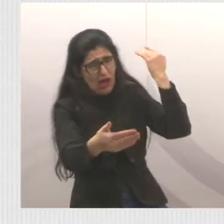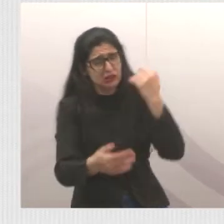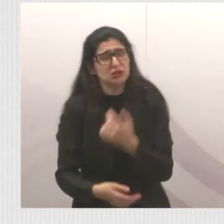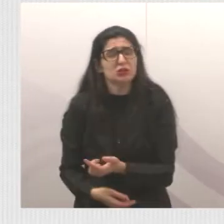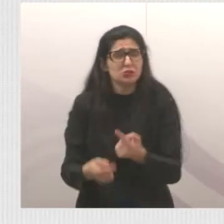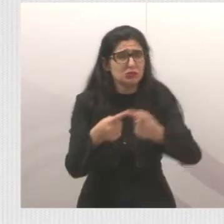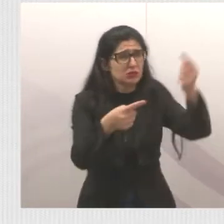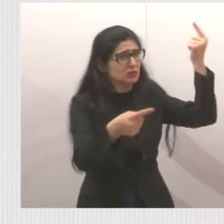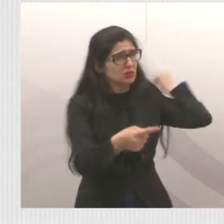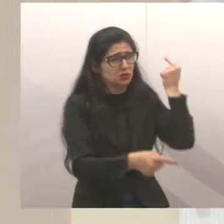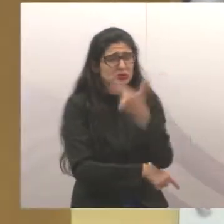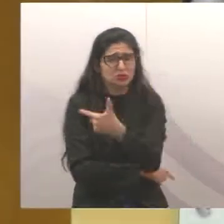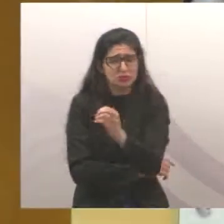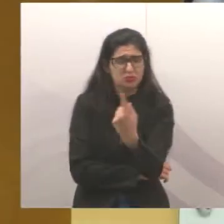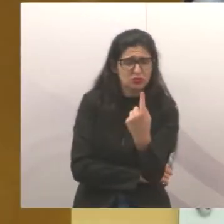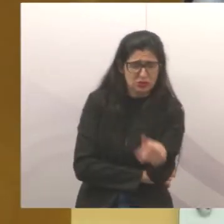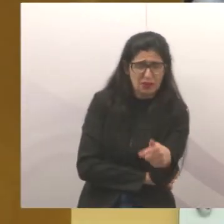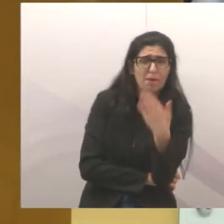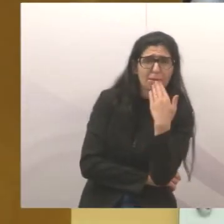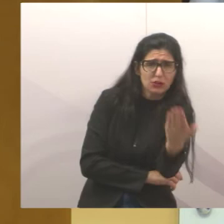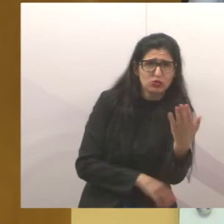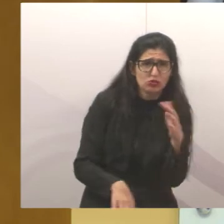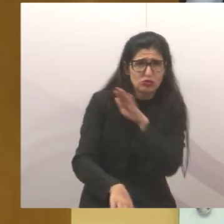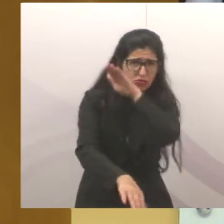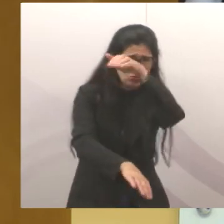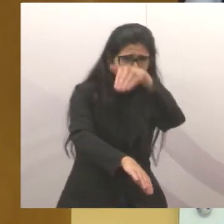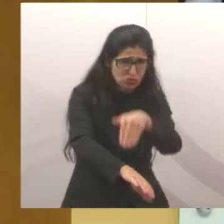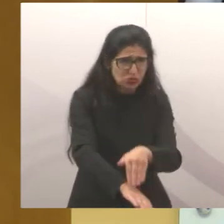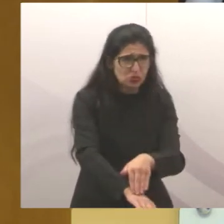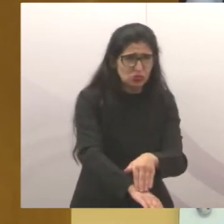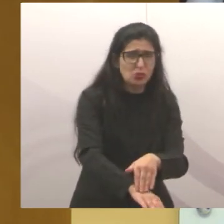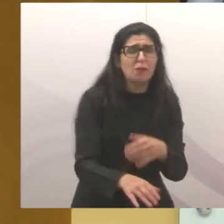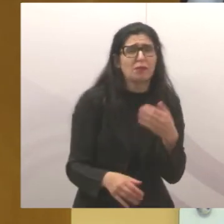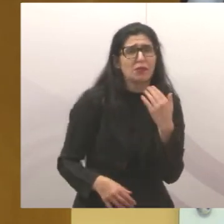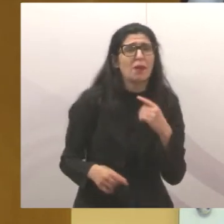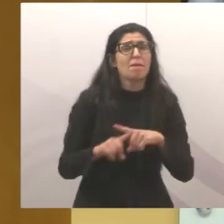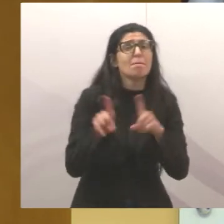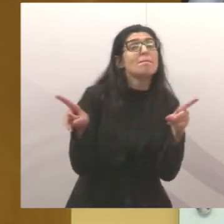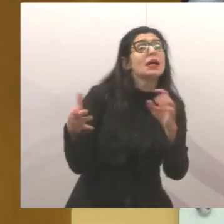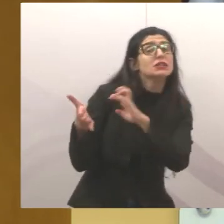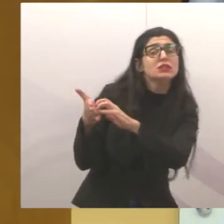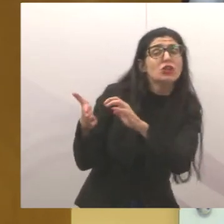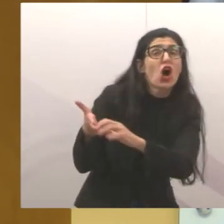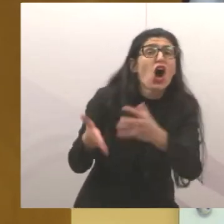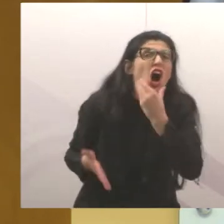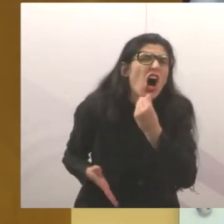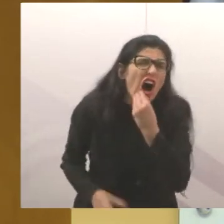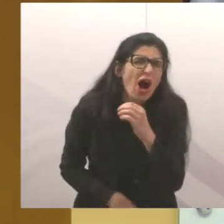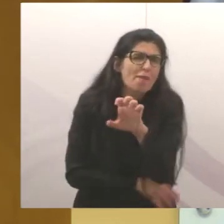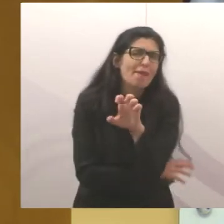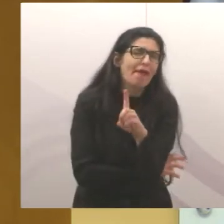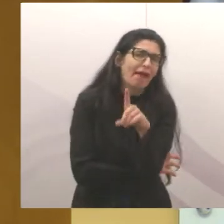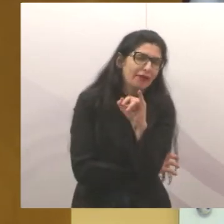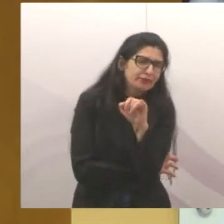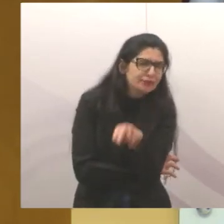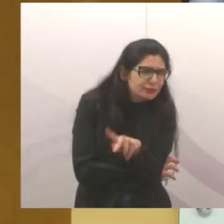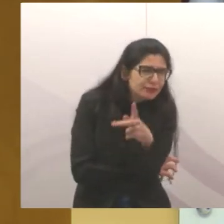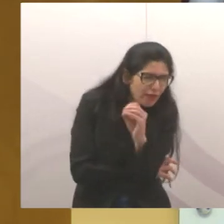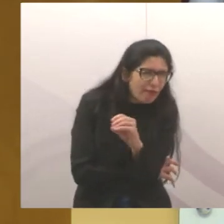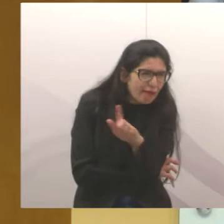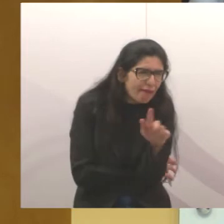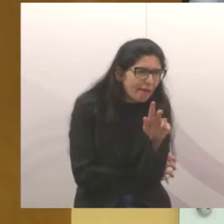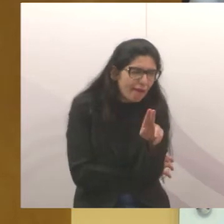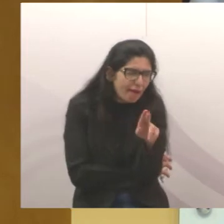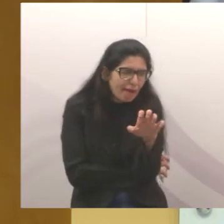e o que aconteceu? Que o secretário Edinho Guedes não fez a lombada até